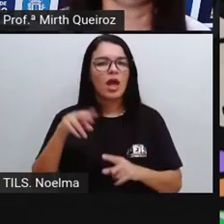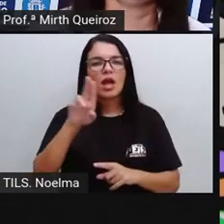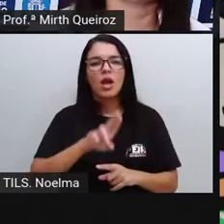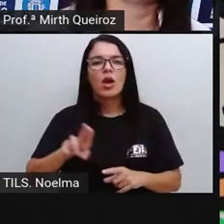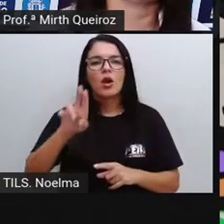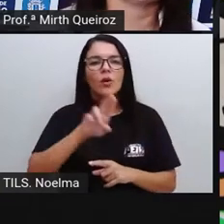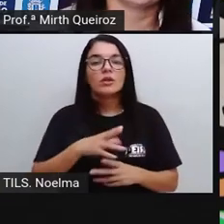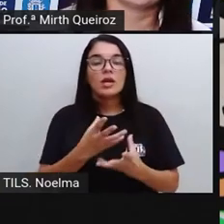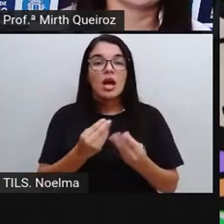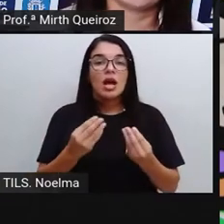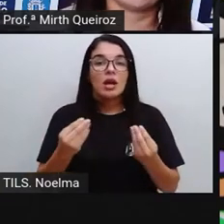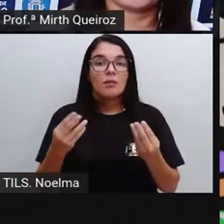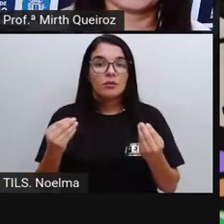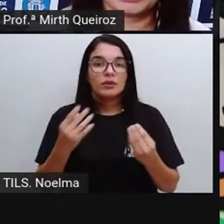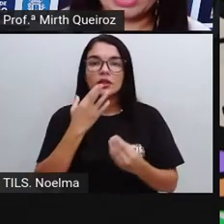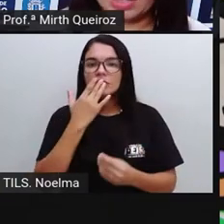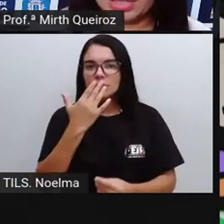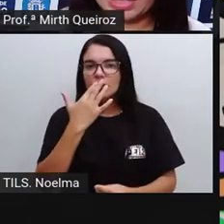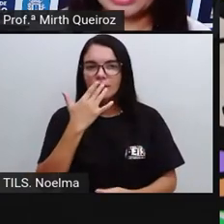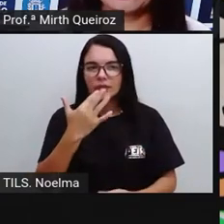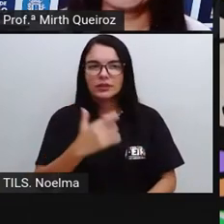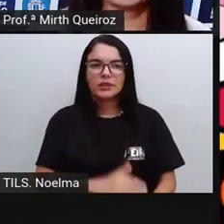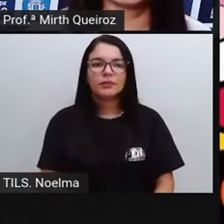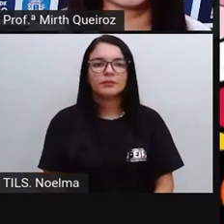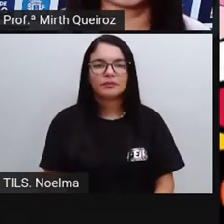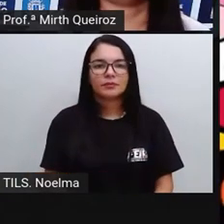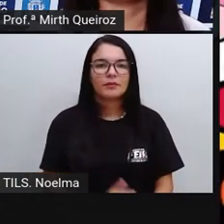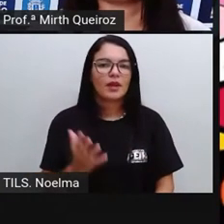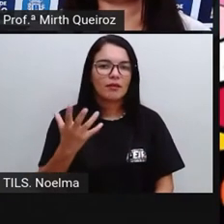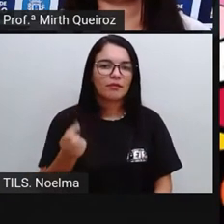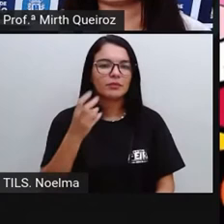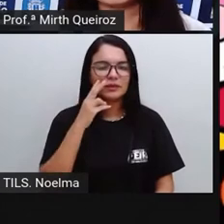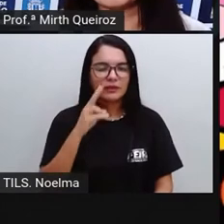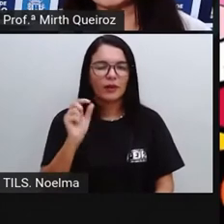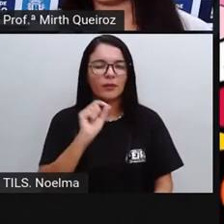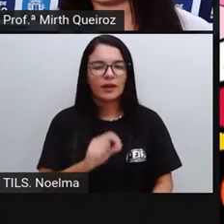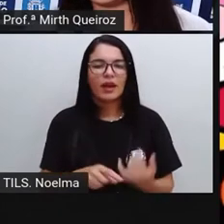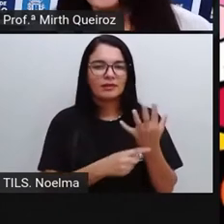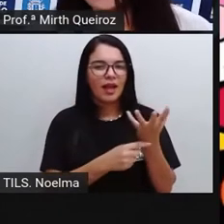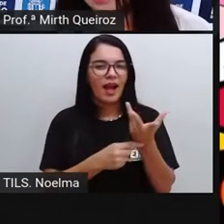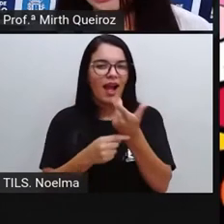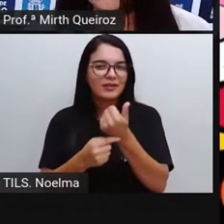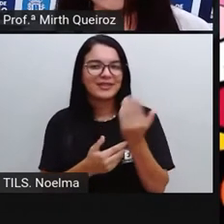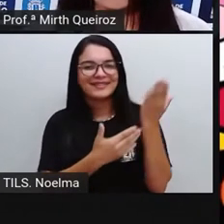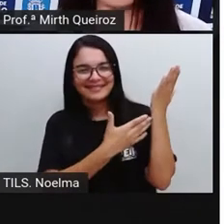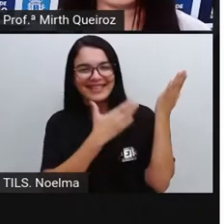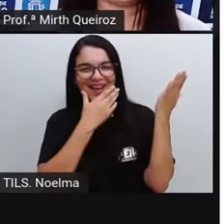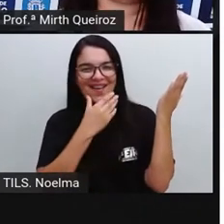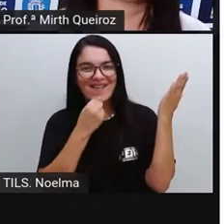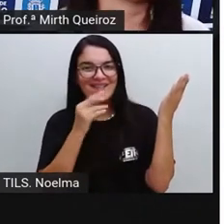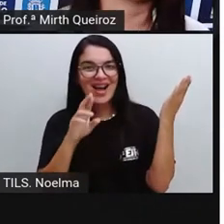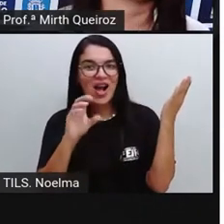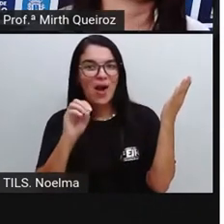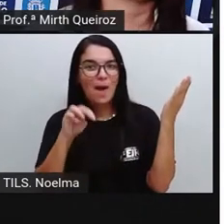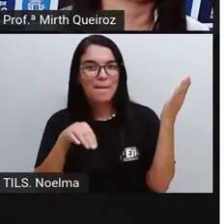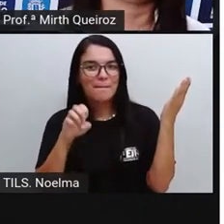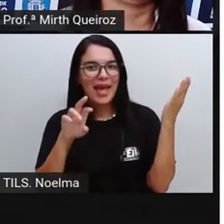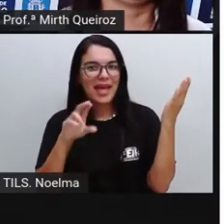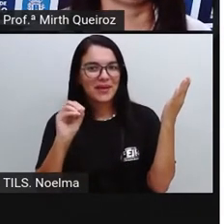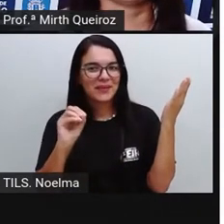muitas cores, né? Então vamos lá conhecer a arte de Romero Brito,